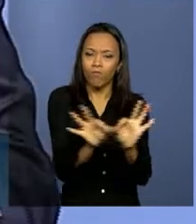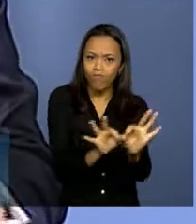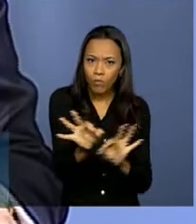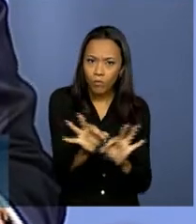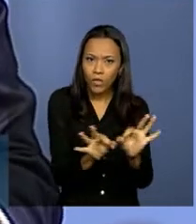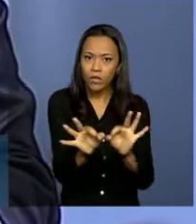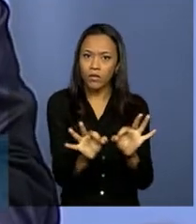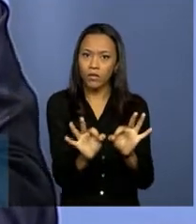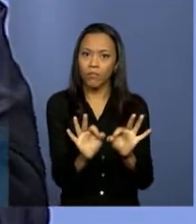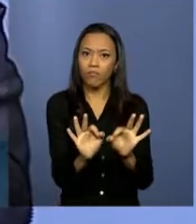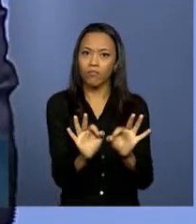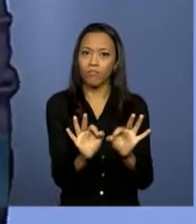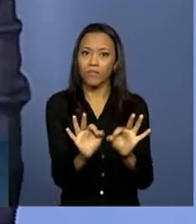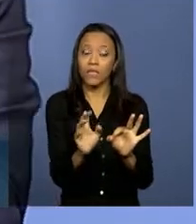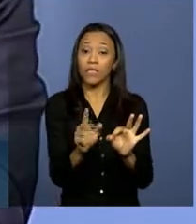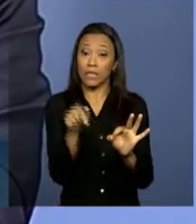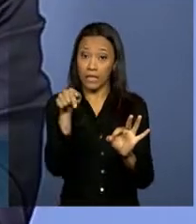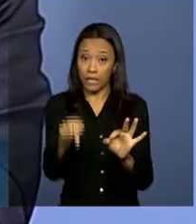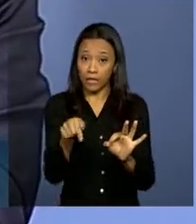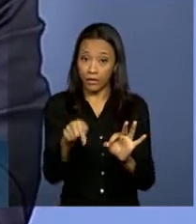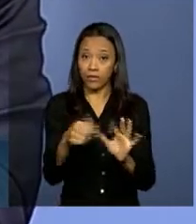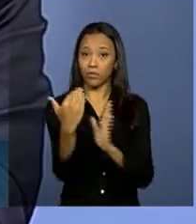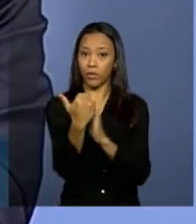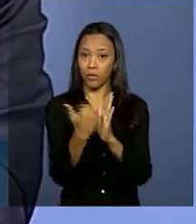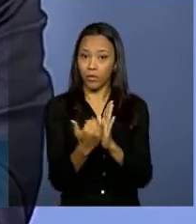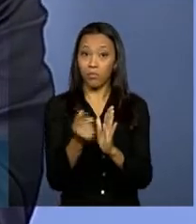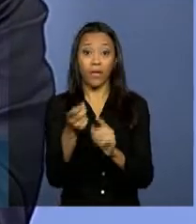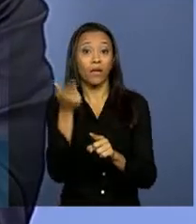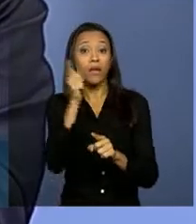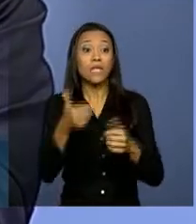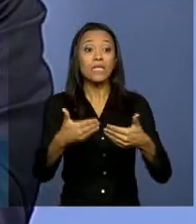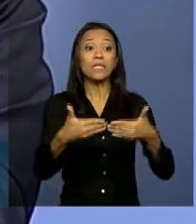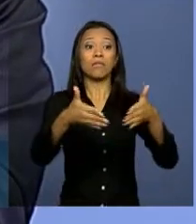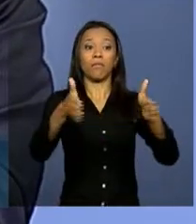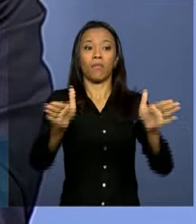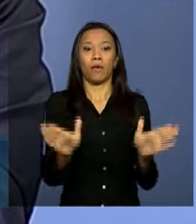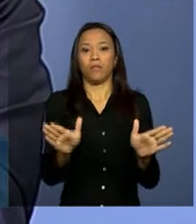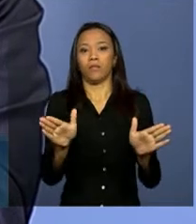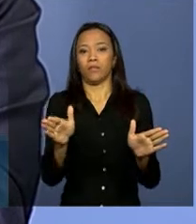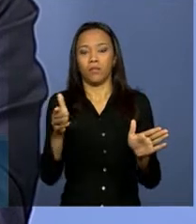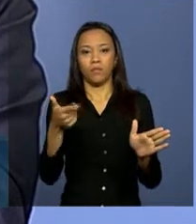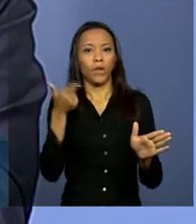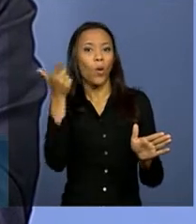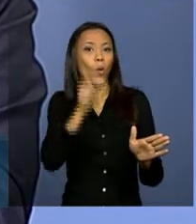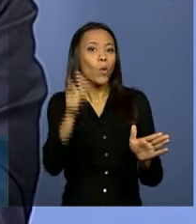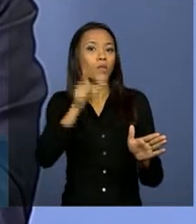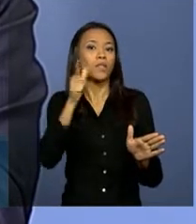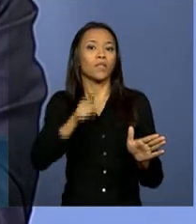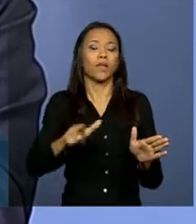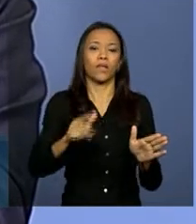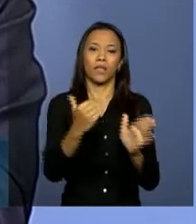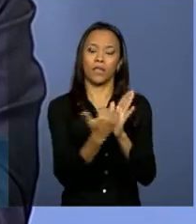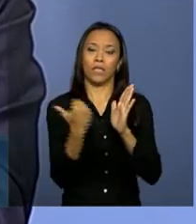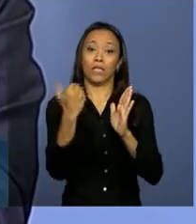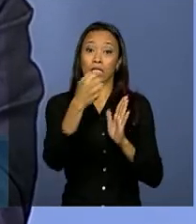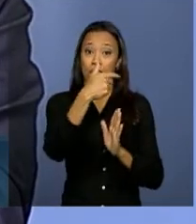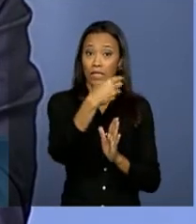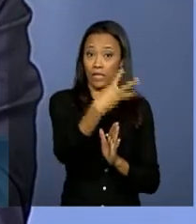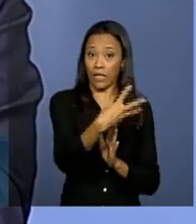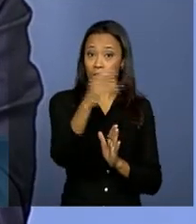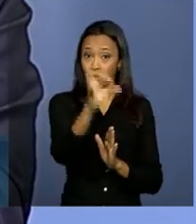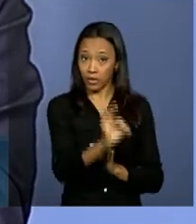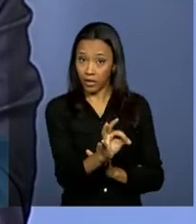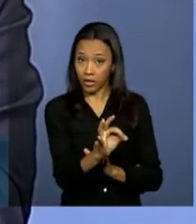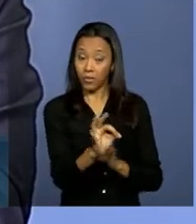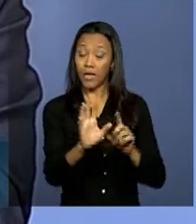do reintegra, de modo a alcançar, em 2018, os 3% e 2% em